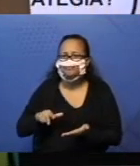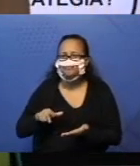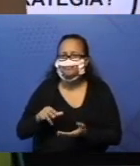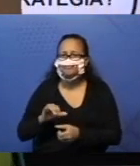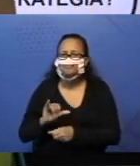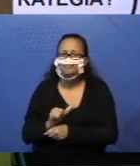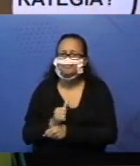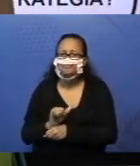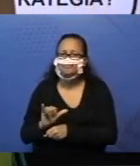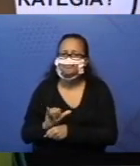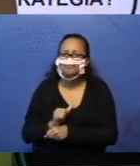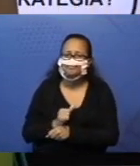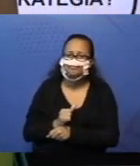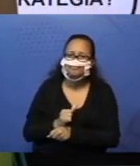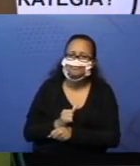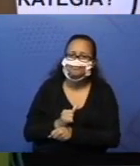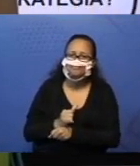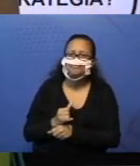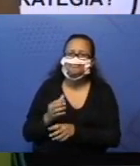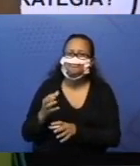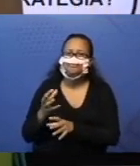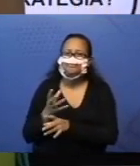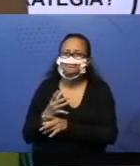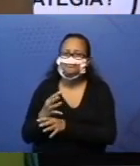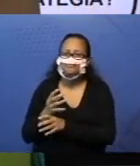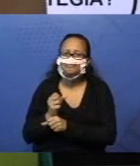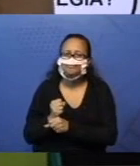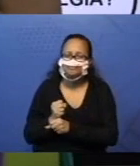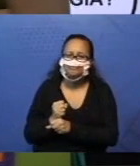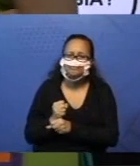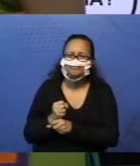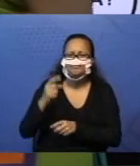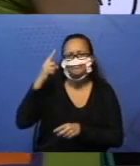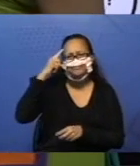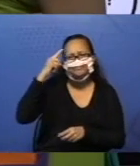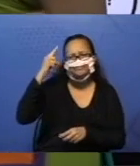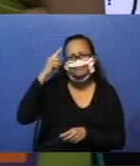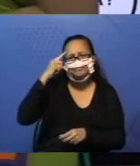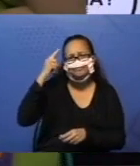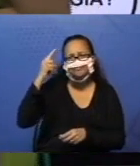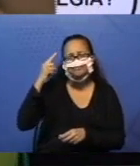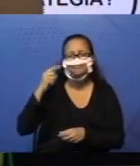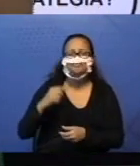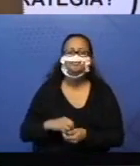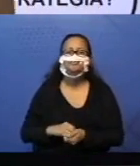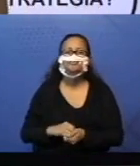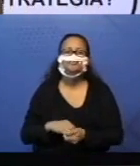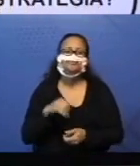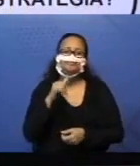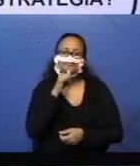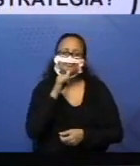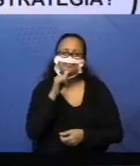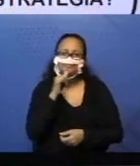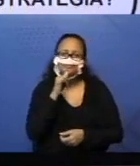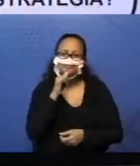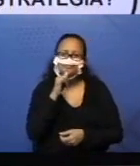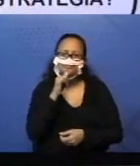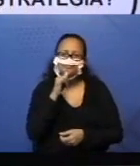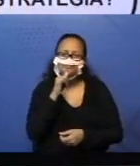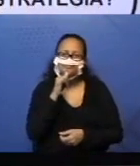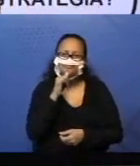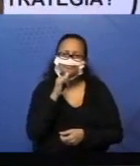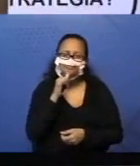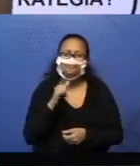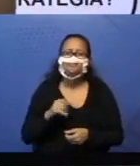cálculo pensado. Isto é, mental. Por exemplo, para calcular 9 mais